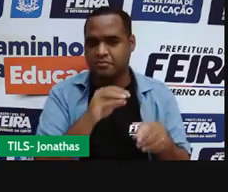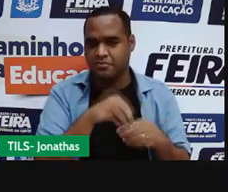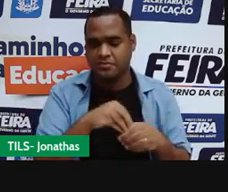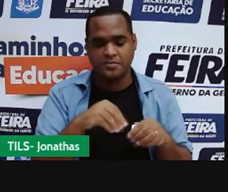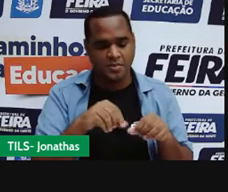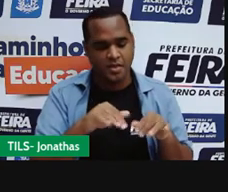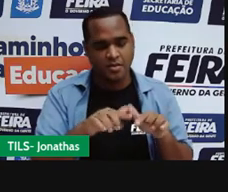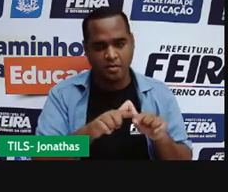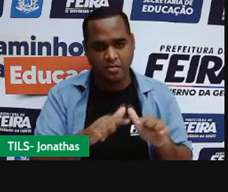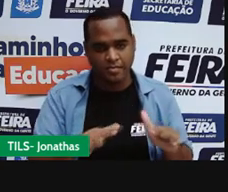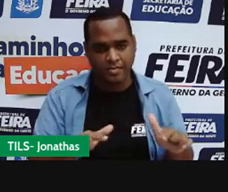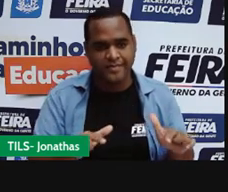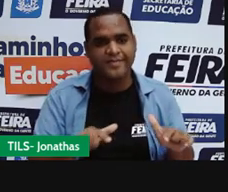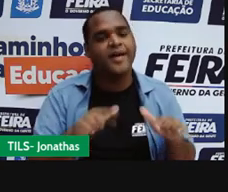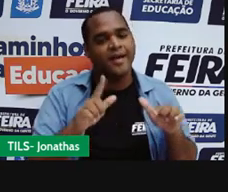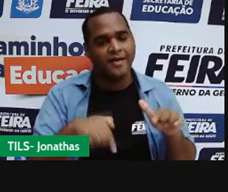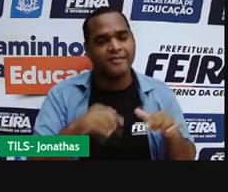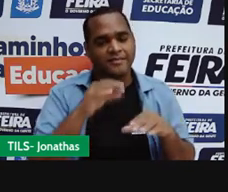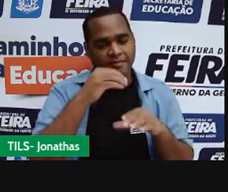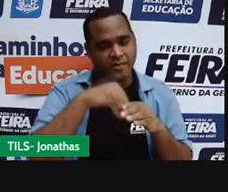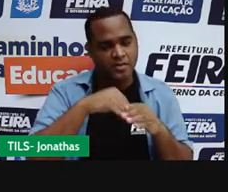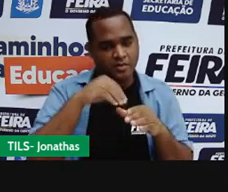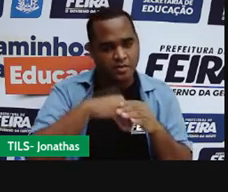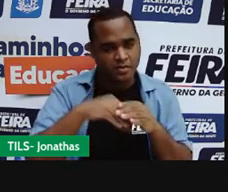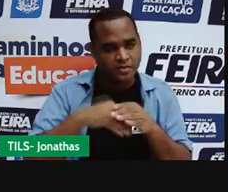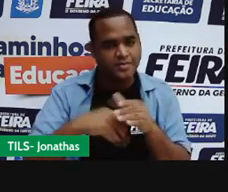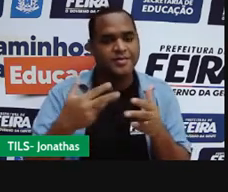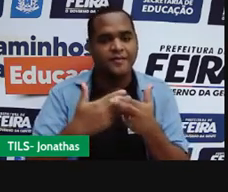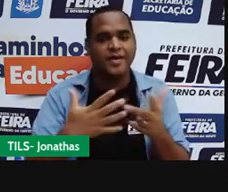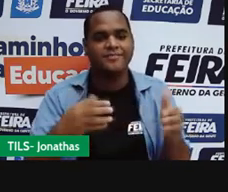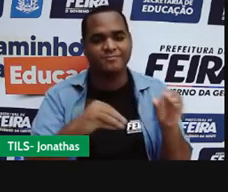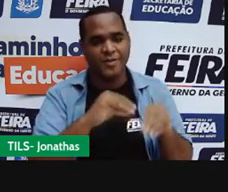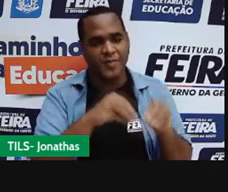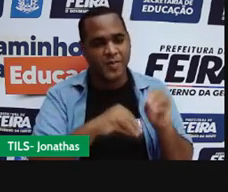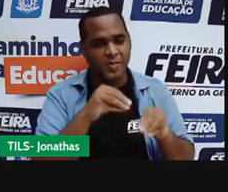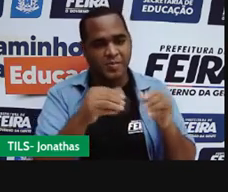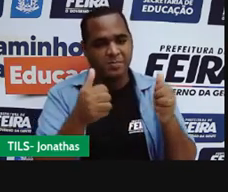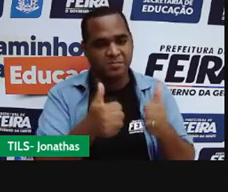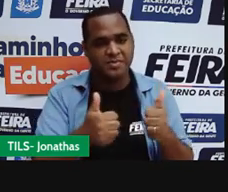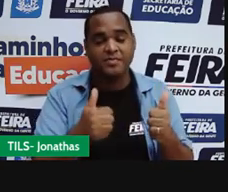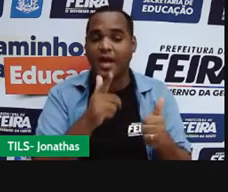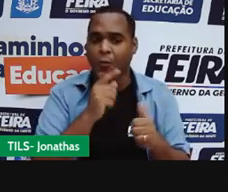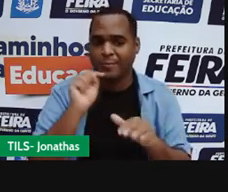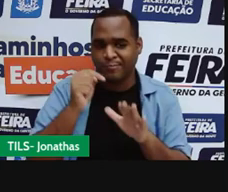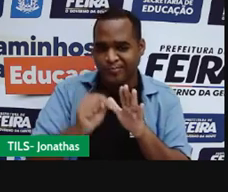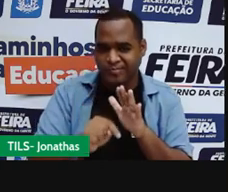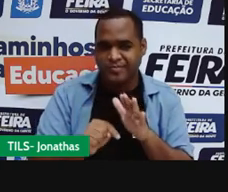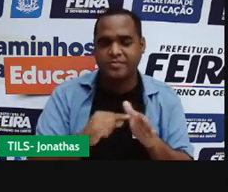freáticos, né? Ela reabastece esses lençóis freáticos, que é essa água subterrânea que está lá.